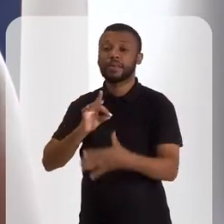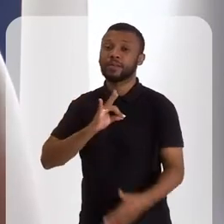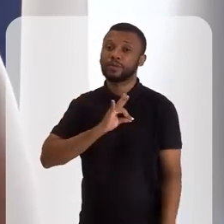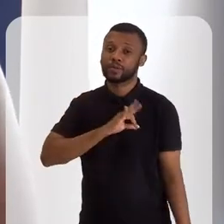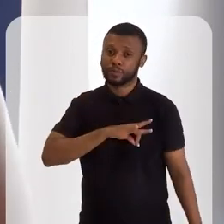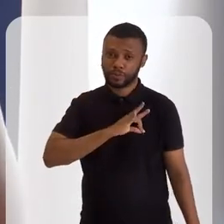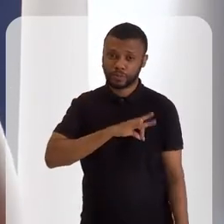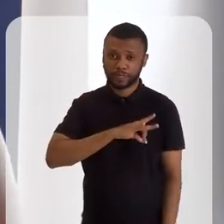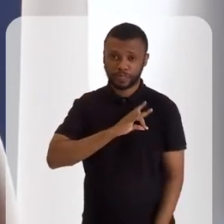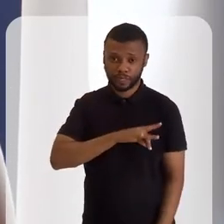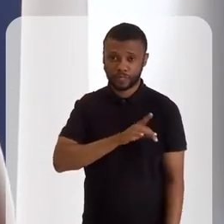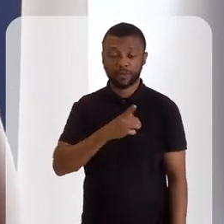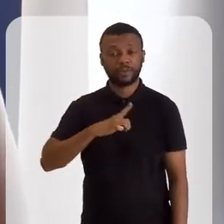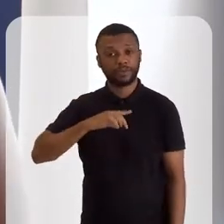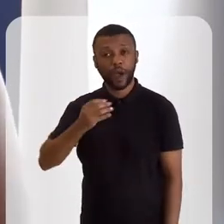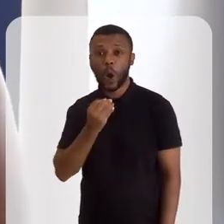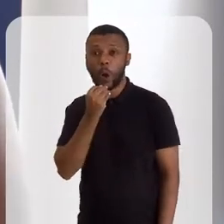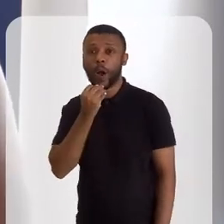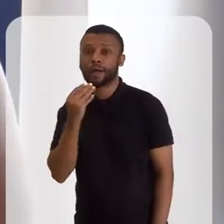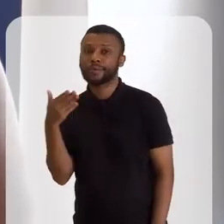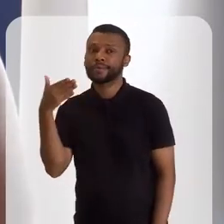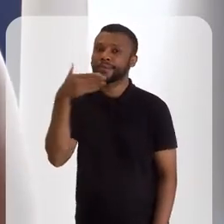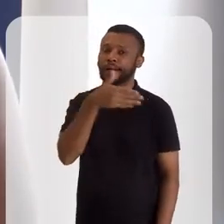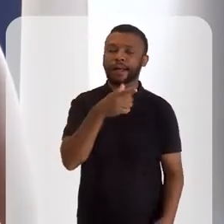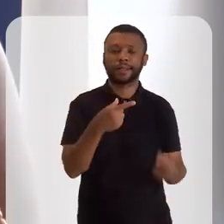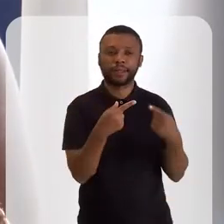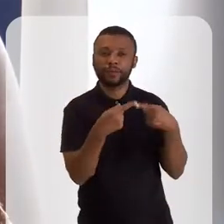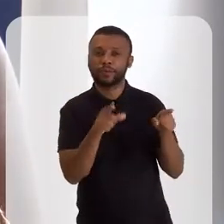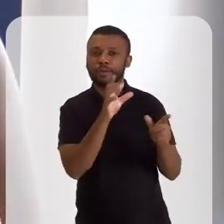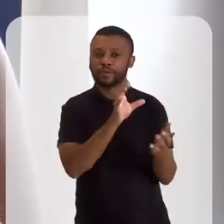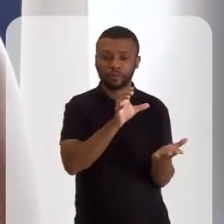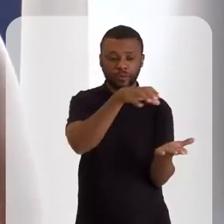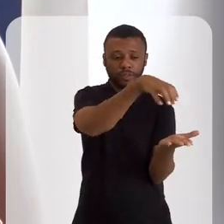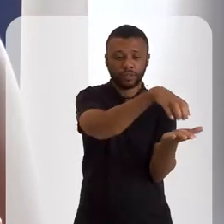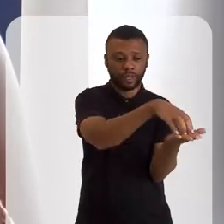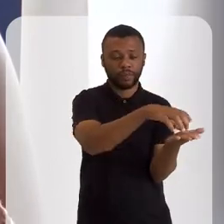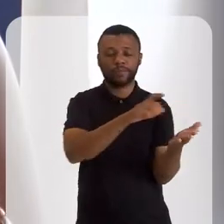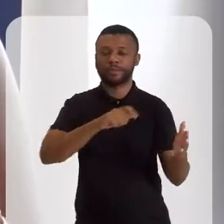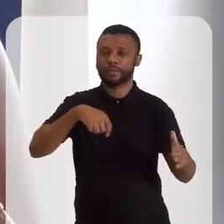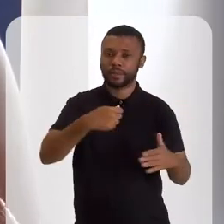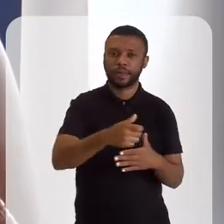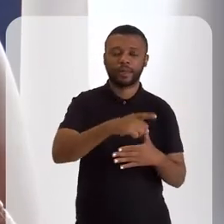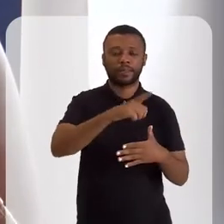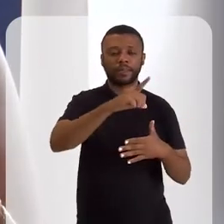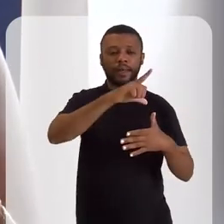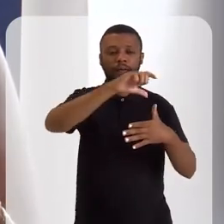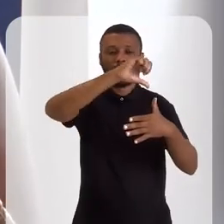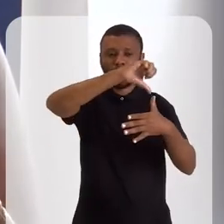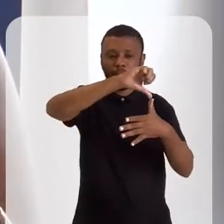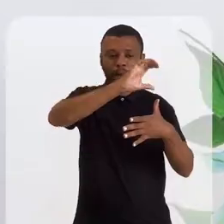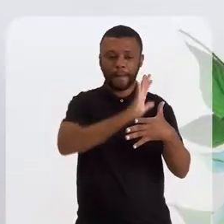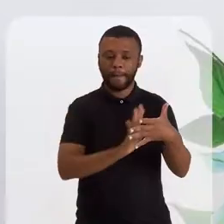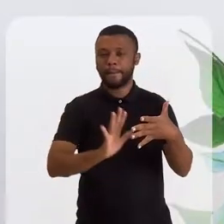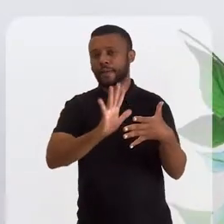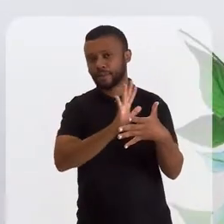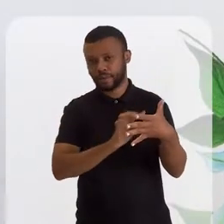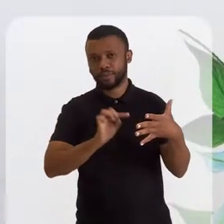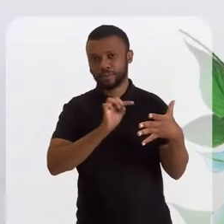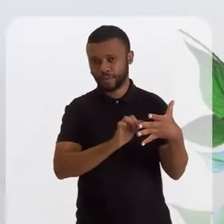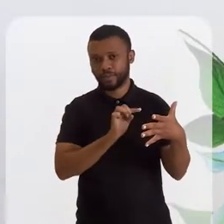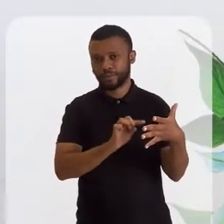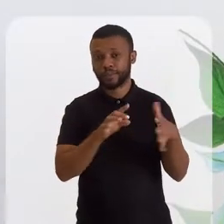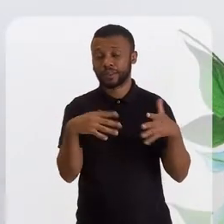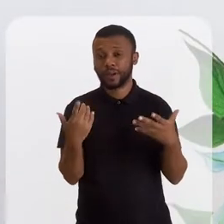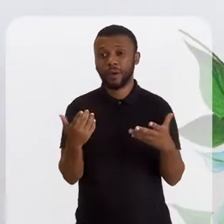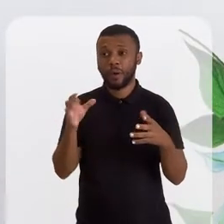oportunidade de ir lá na inauguração, que foi, realmente, o templo da América do Sul. Então, para o